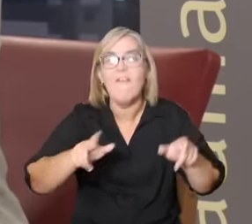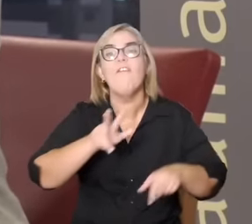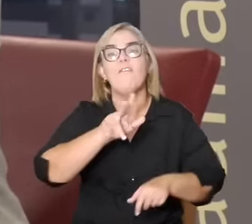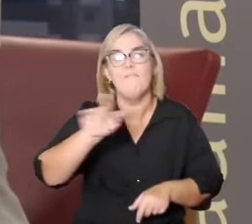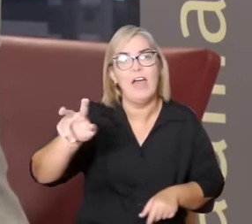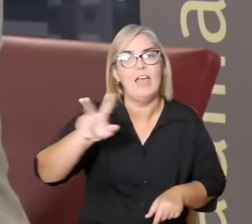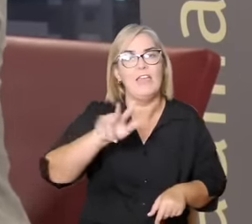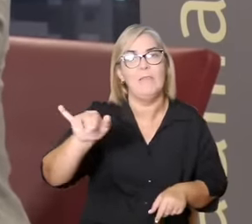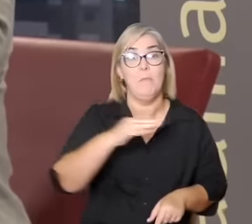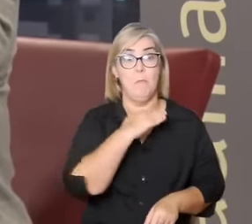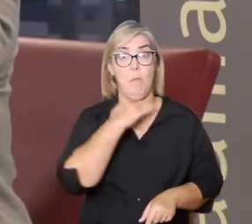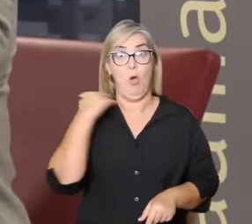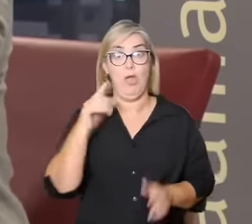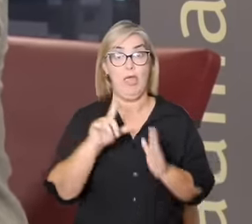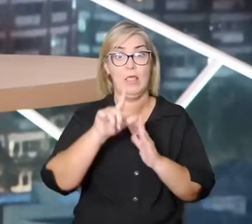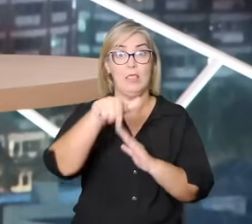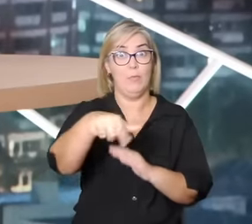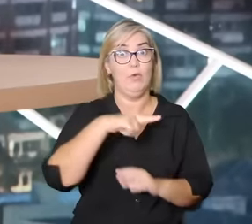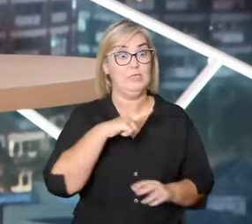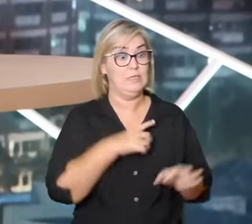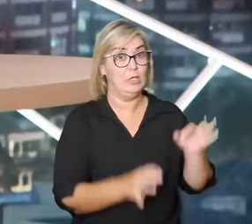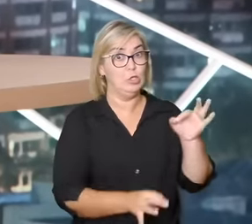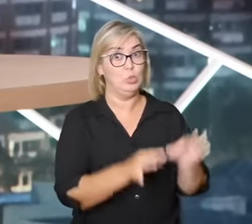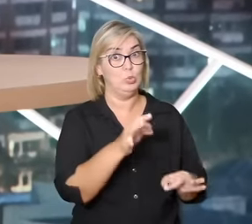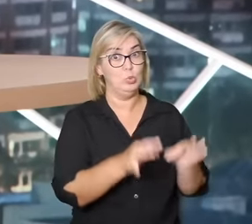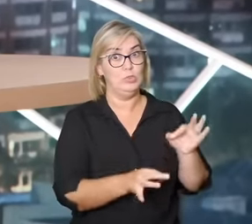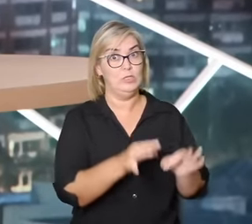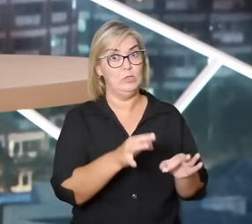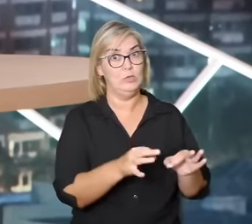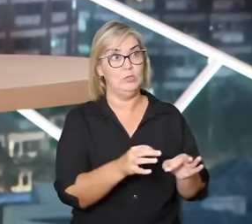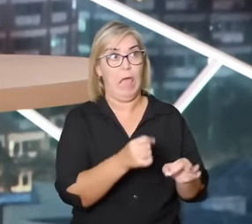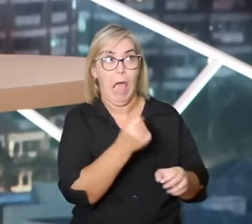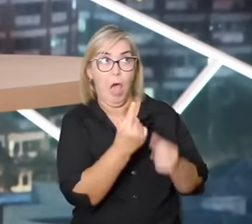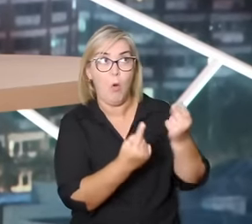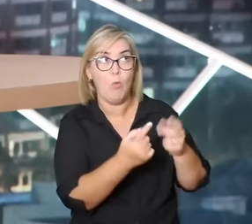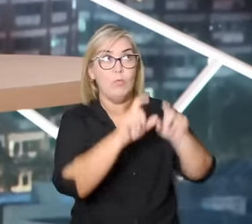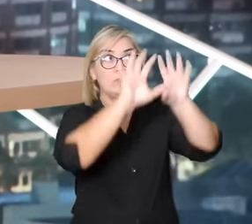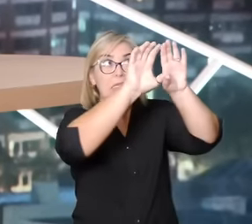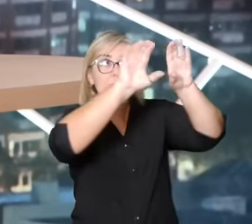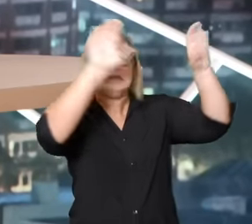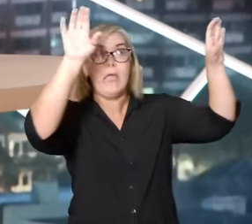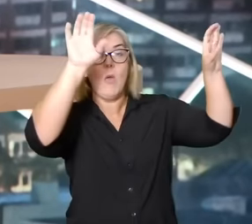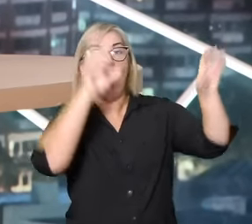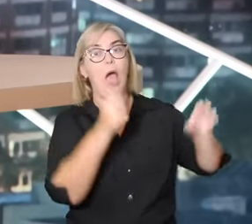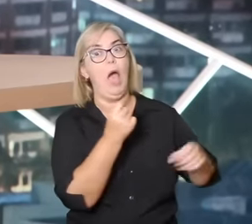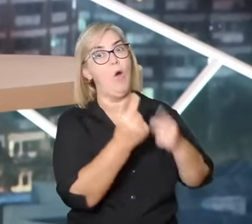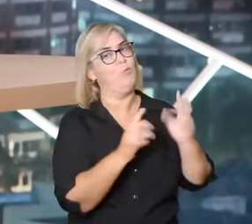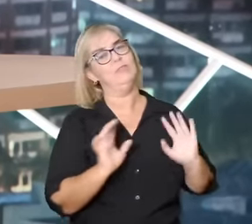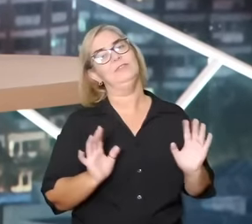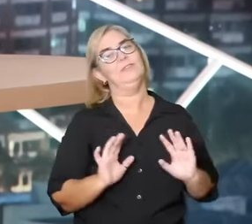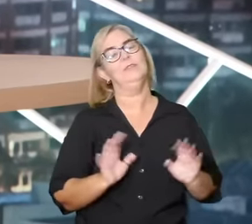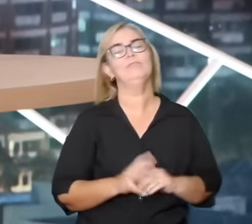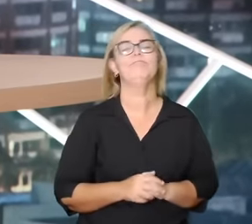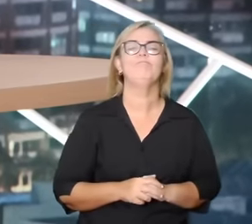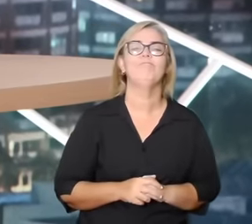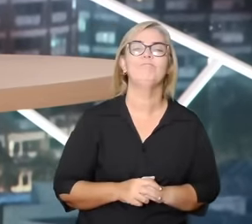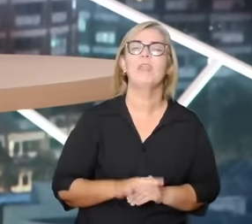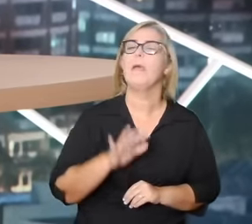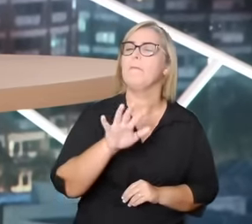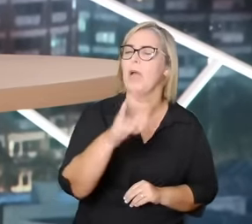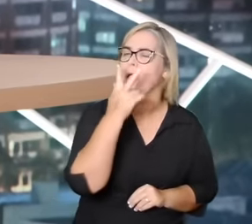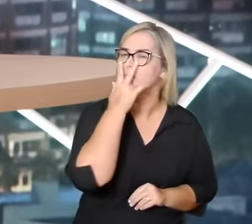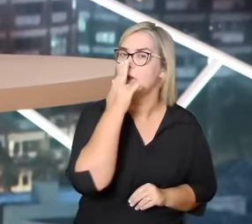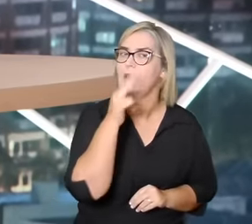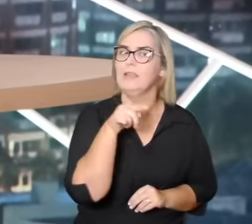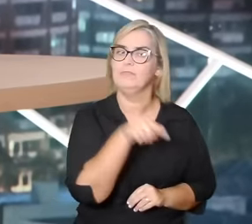isso pode ser transformado em relações políticas relações econômicas que significam tem uma via